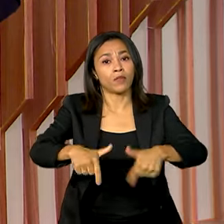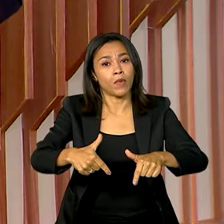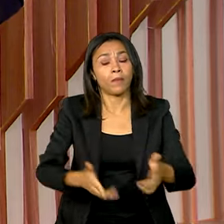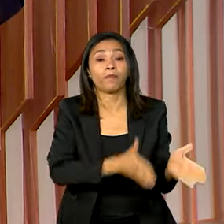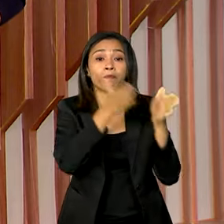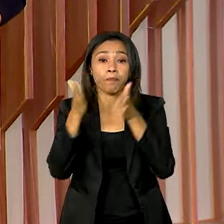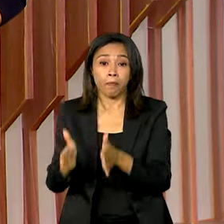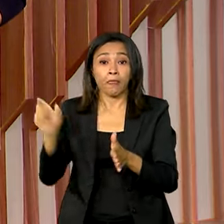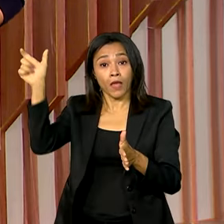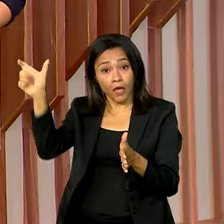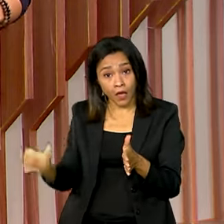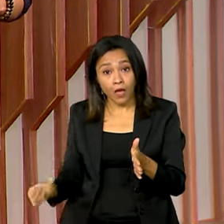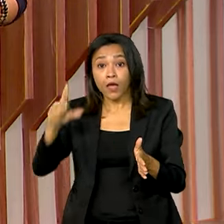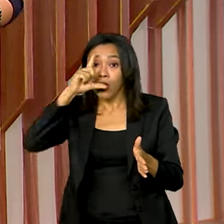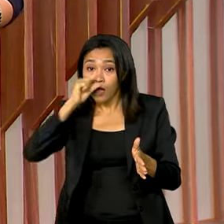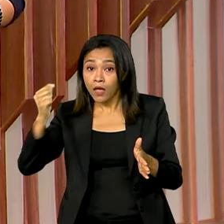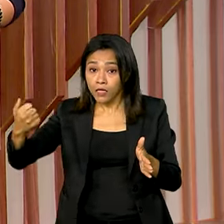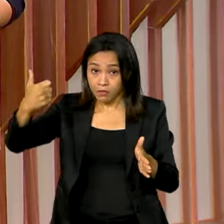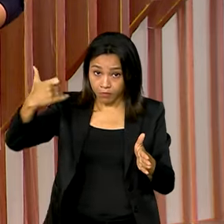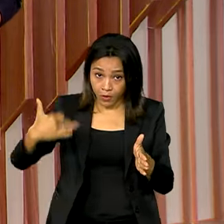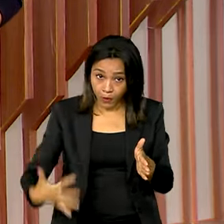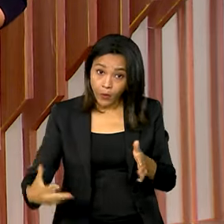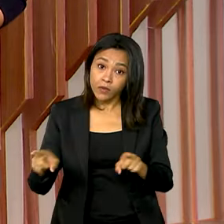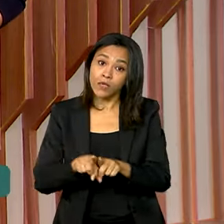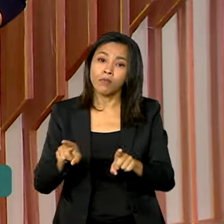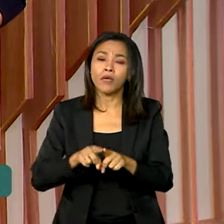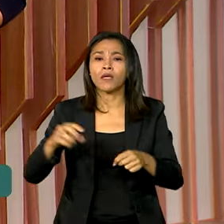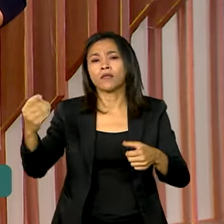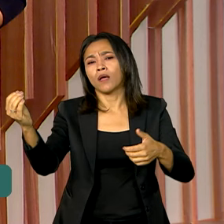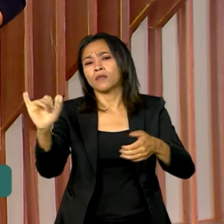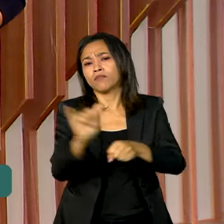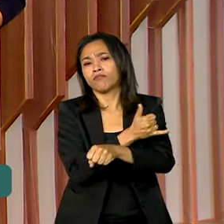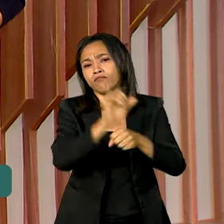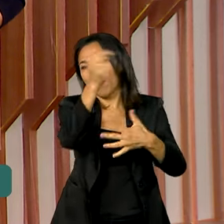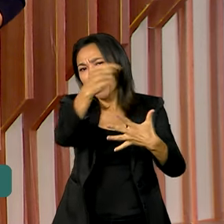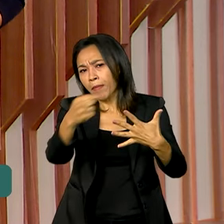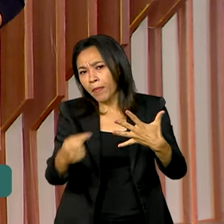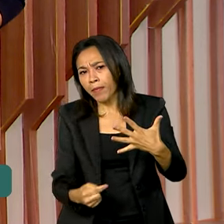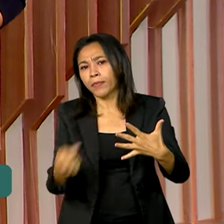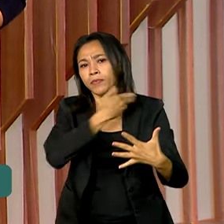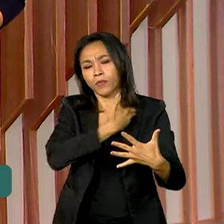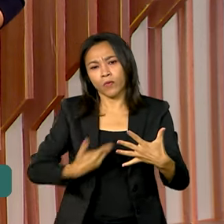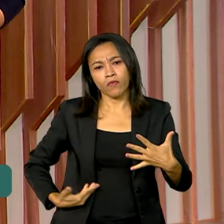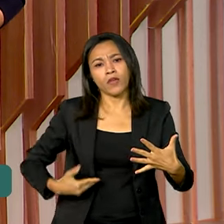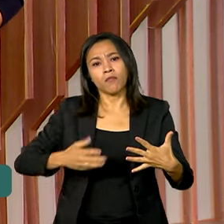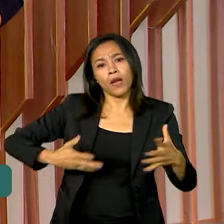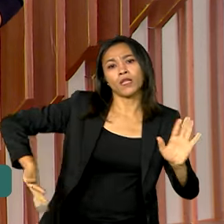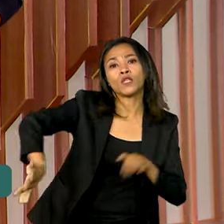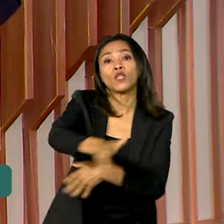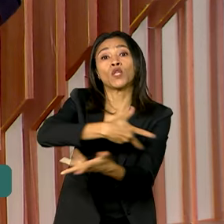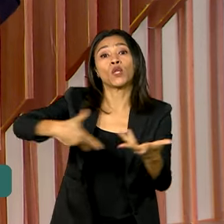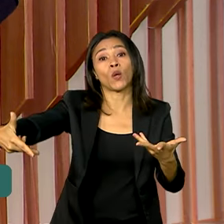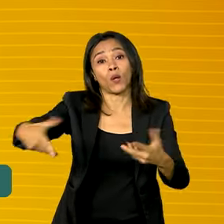-presidente também falou das ações tocadas pelo governo para promover a renovação da frota.